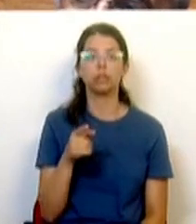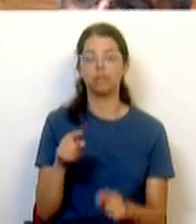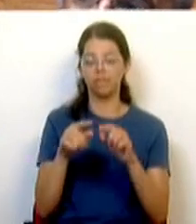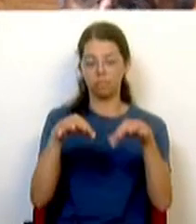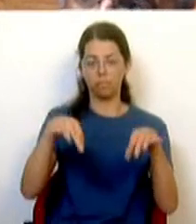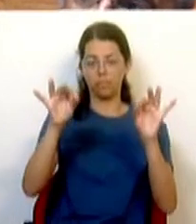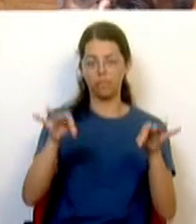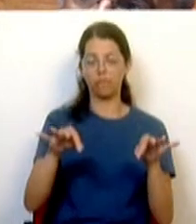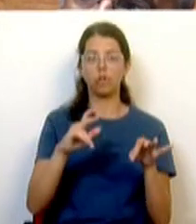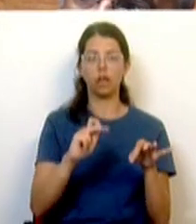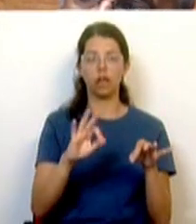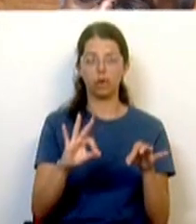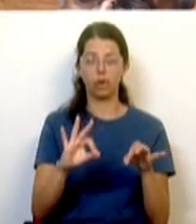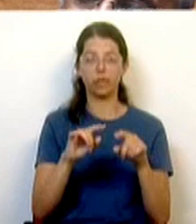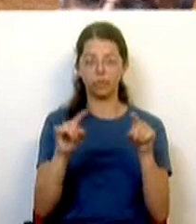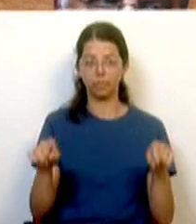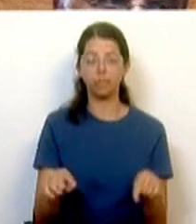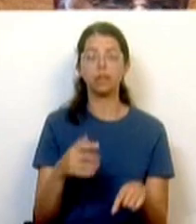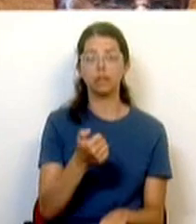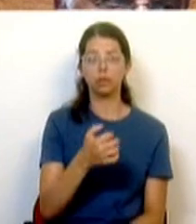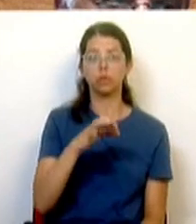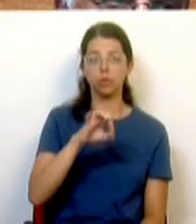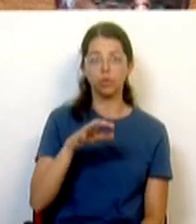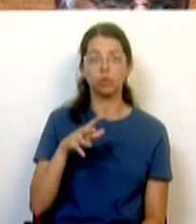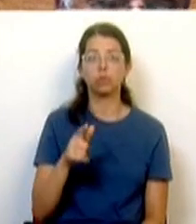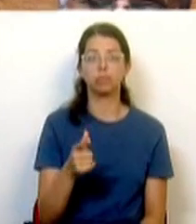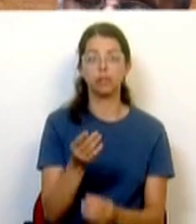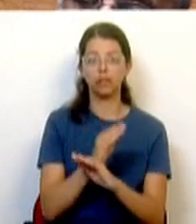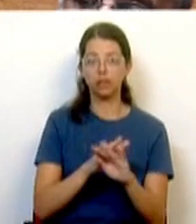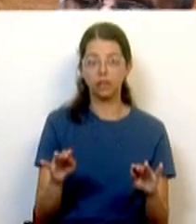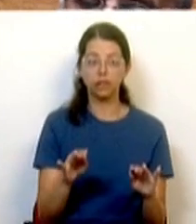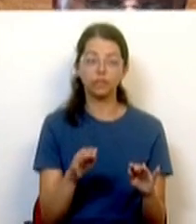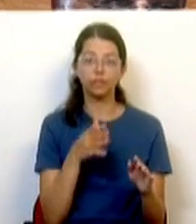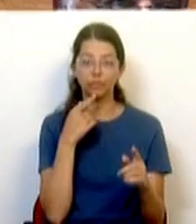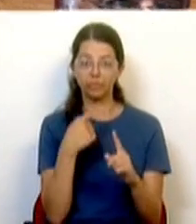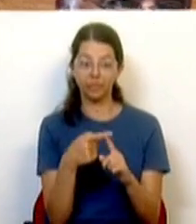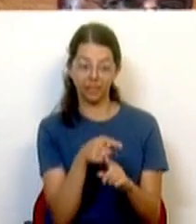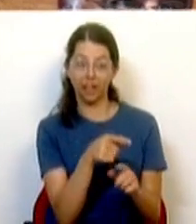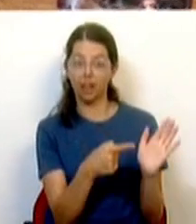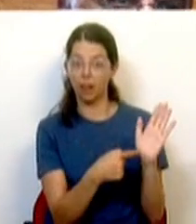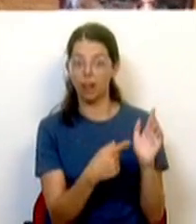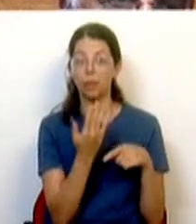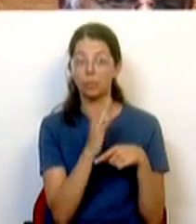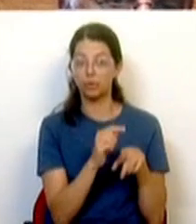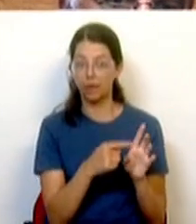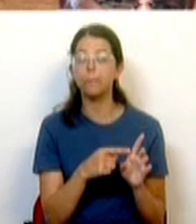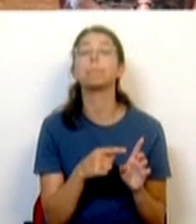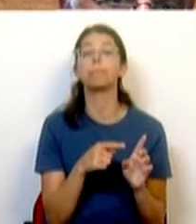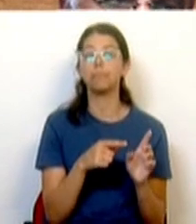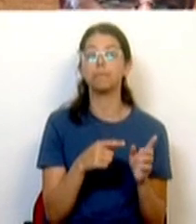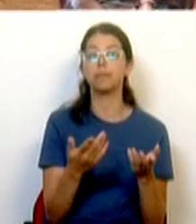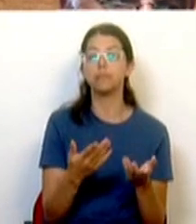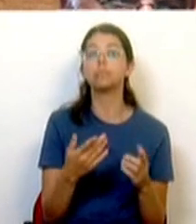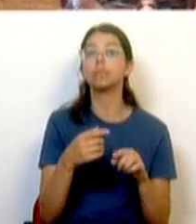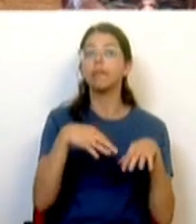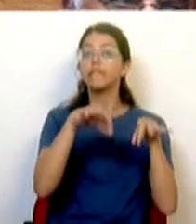já dá 58 mil crianças já estão a beneficiar desta folha, desta folha que o senhor está a mostrar. E eu gostaria de saber onde é que está a folha